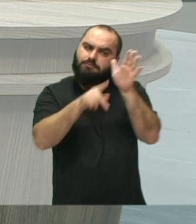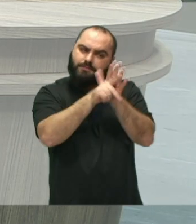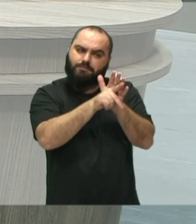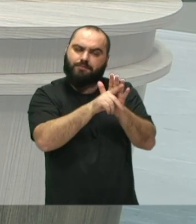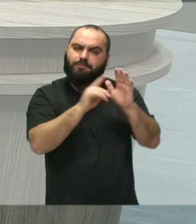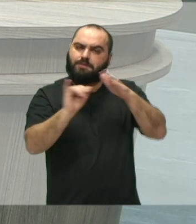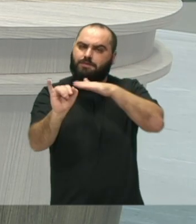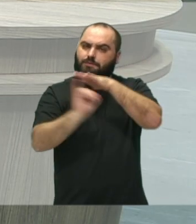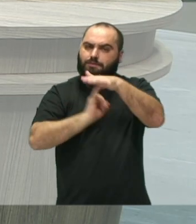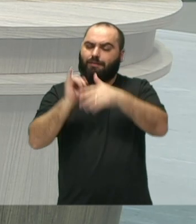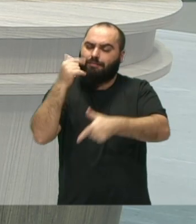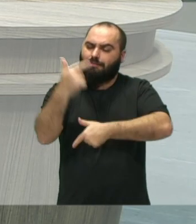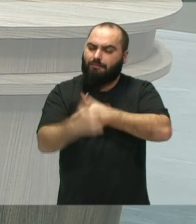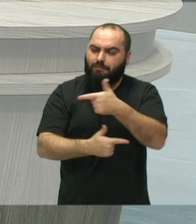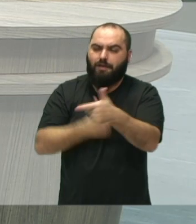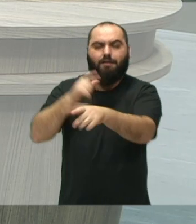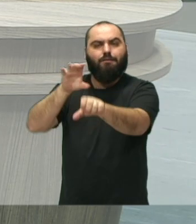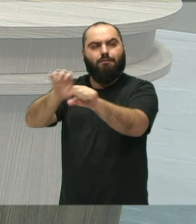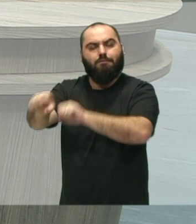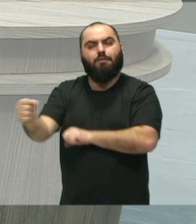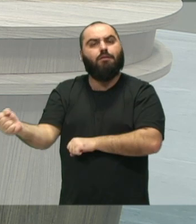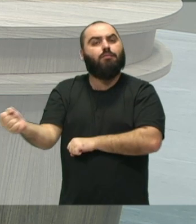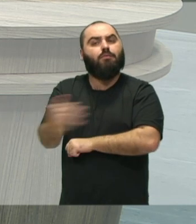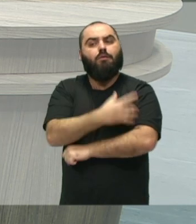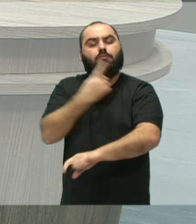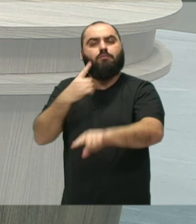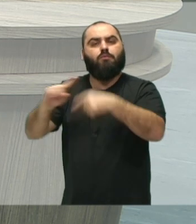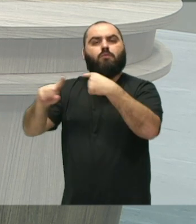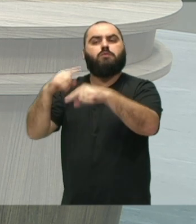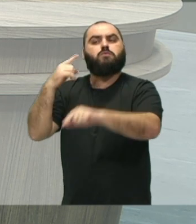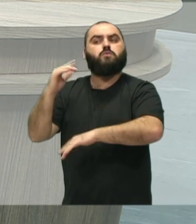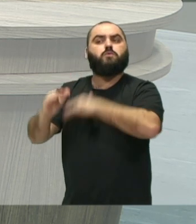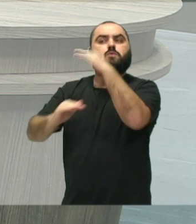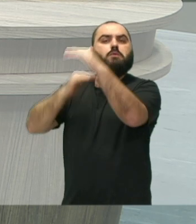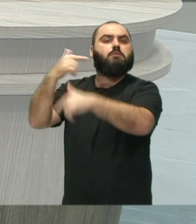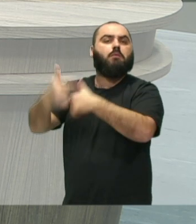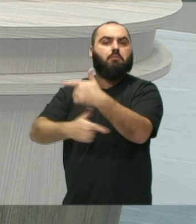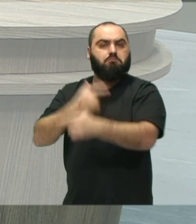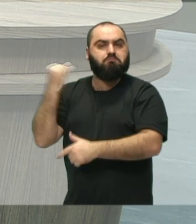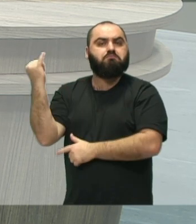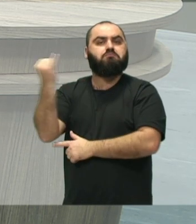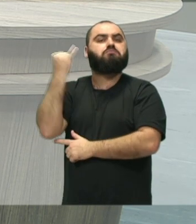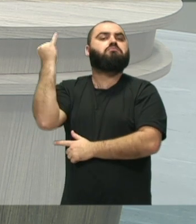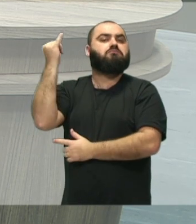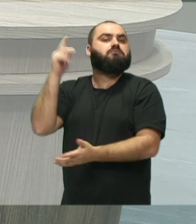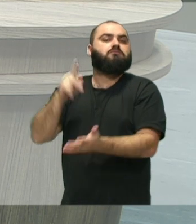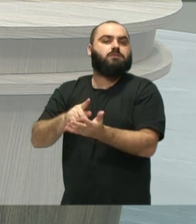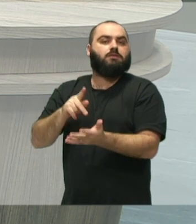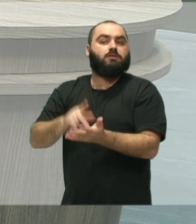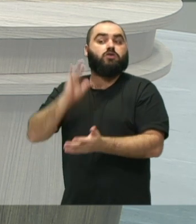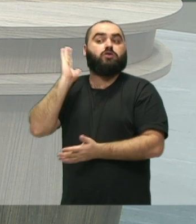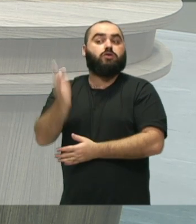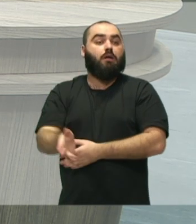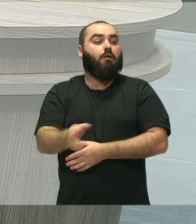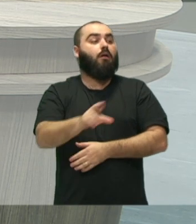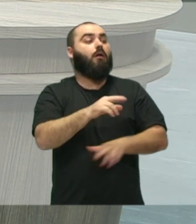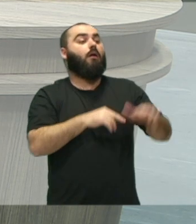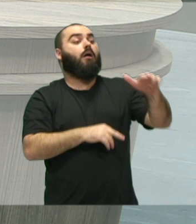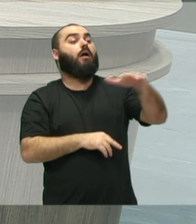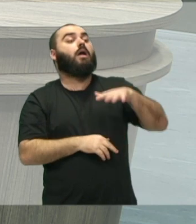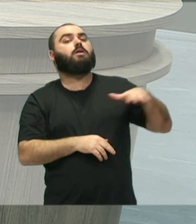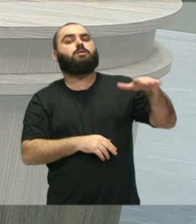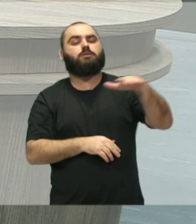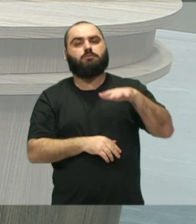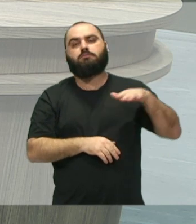e está formando novos músicos e está desenvolvendo um trabalho bem importante, que já é um trabalho de abrangência regional. Até por isso,